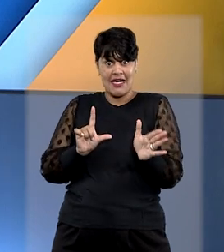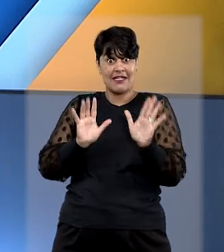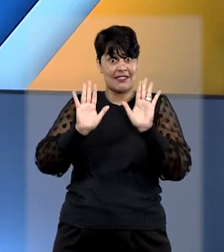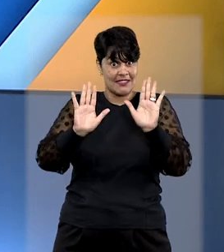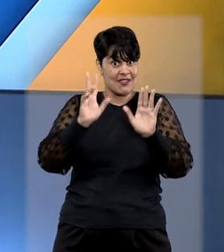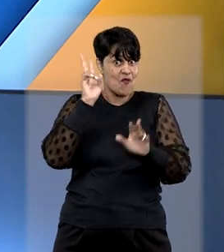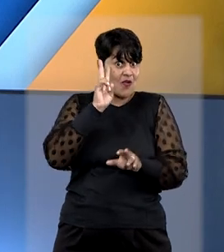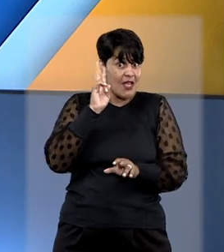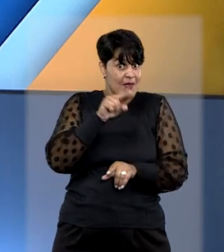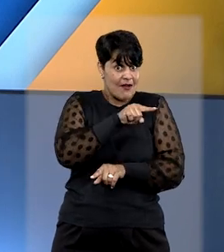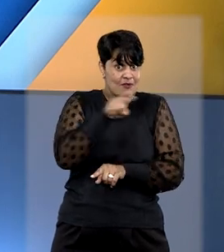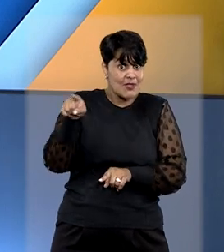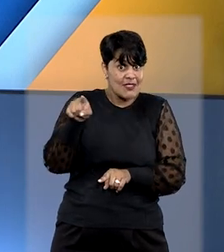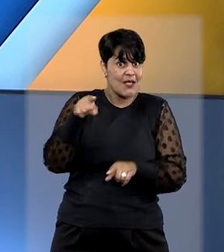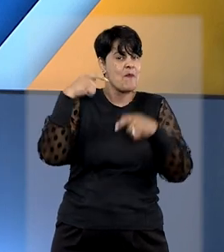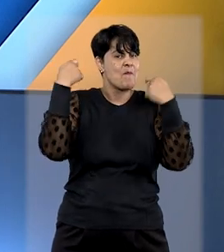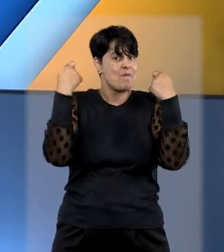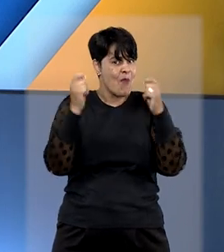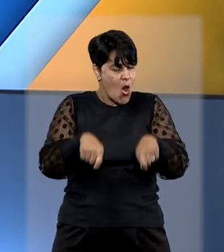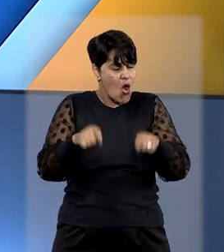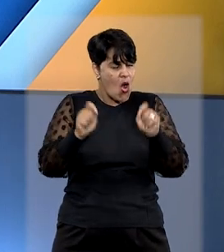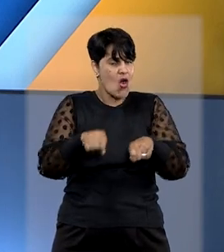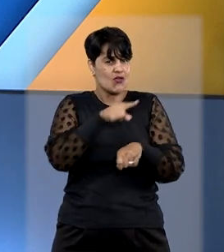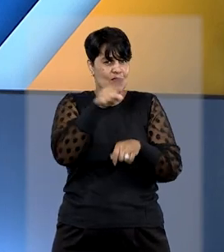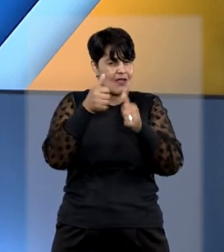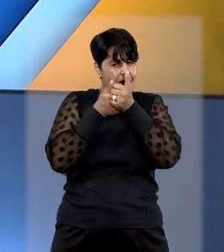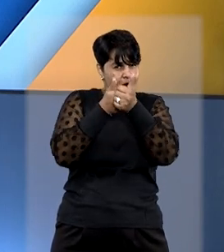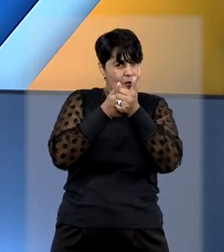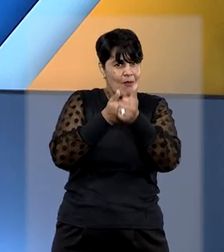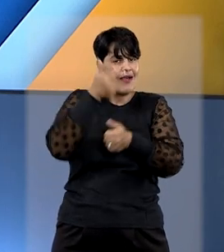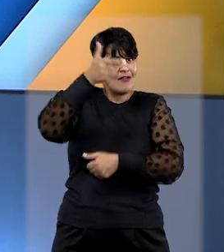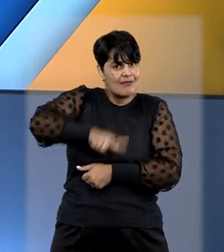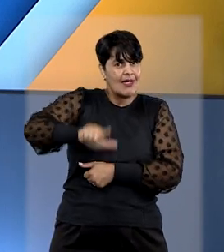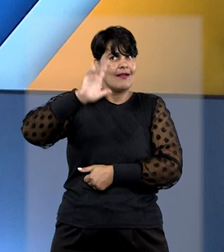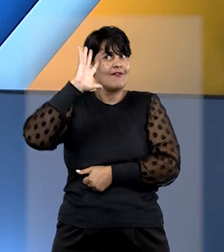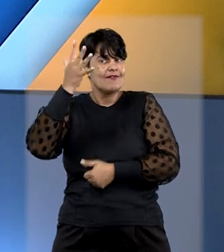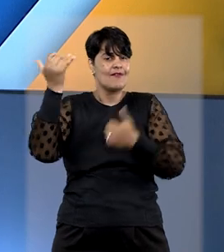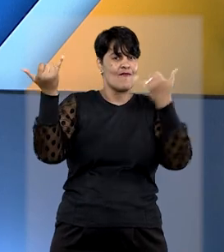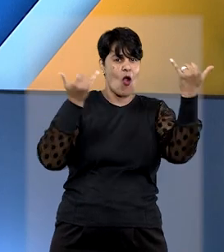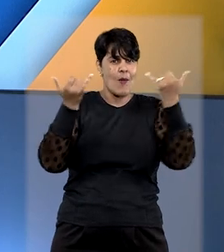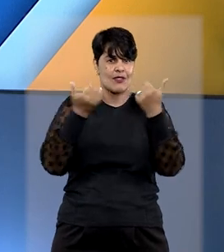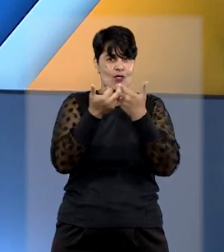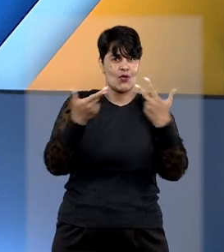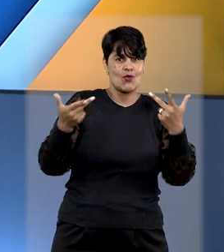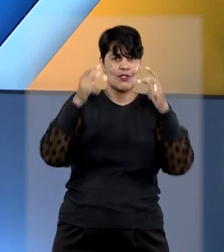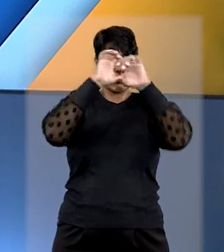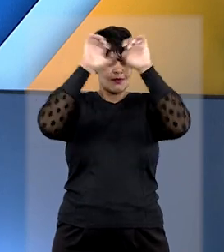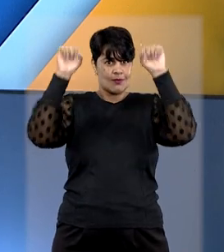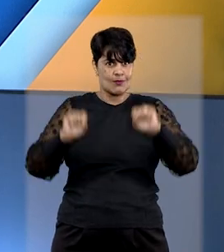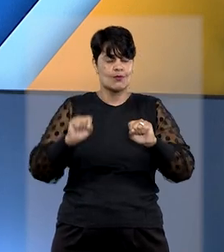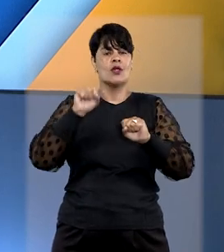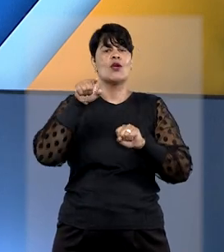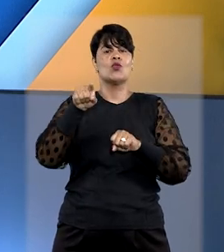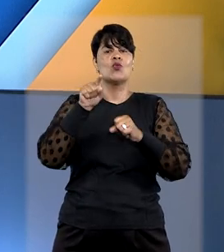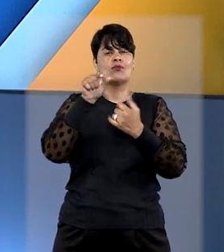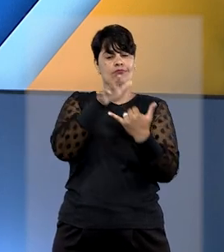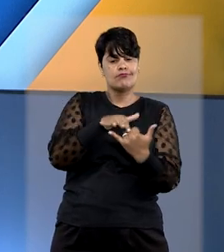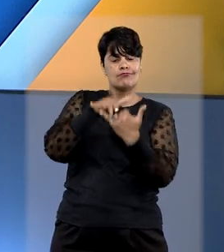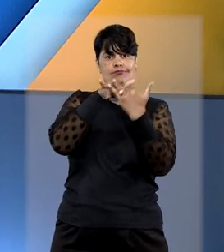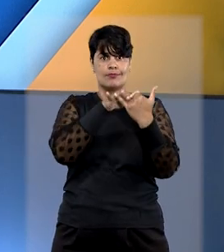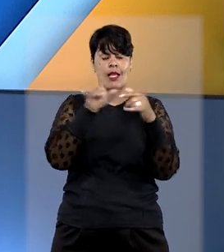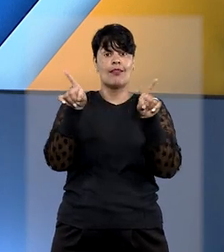não esqueça que você pode acompanhar outras decisões e informações do Tribunal no nosso canal do YouTube,